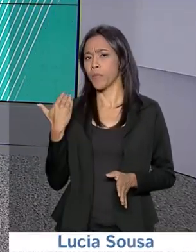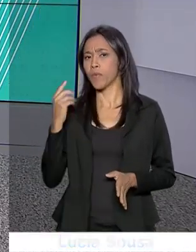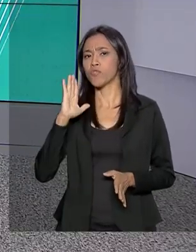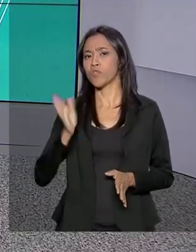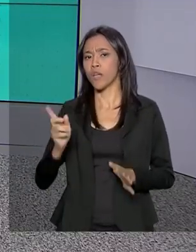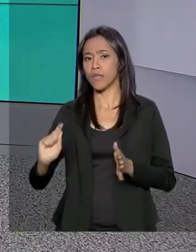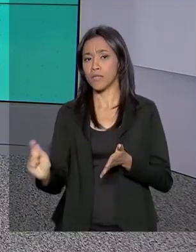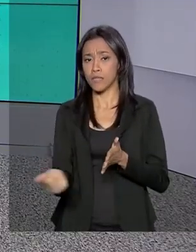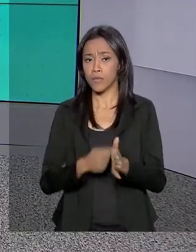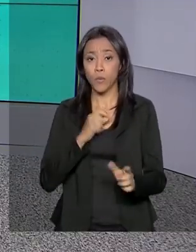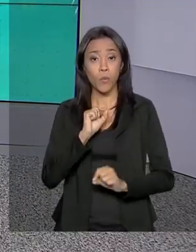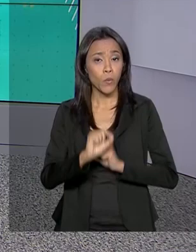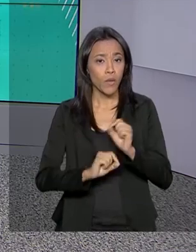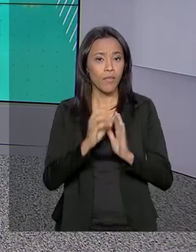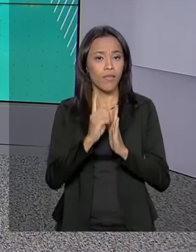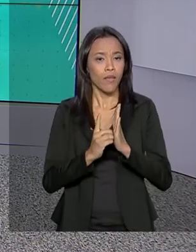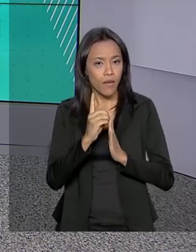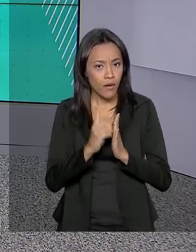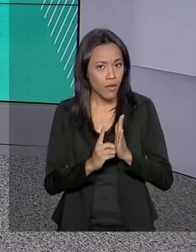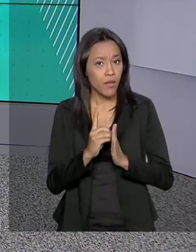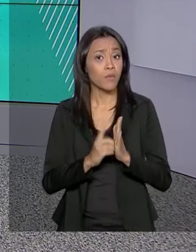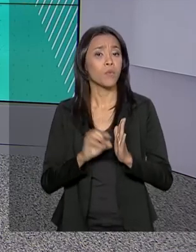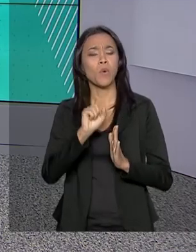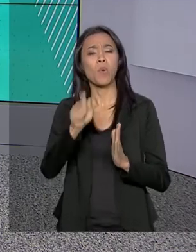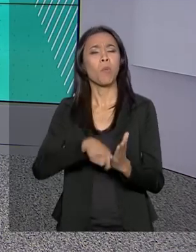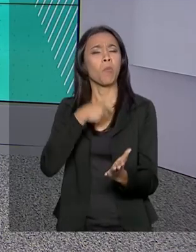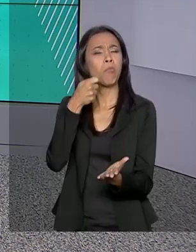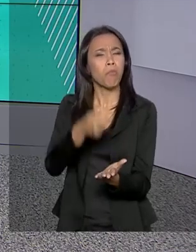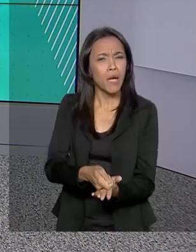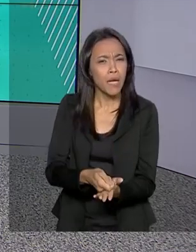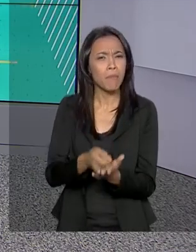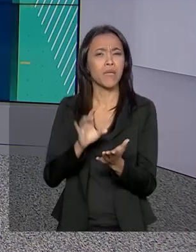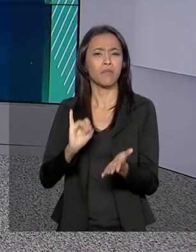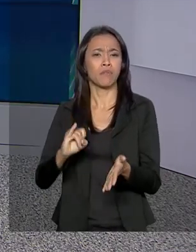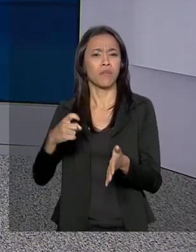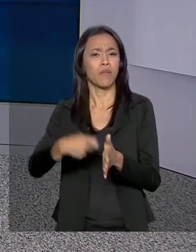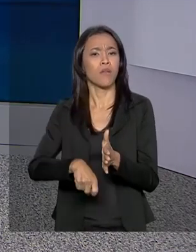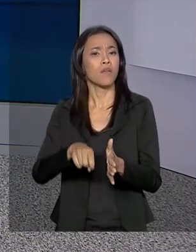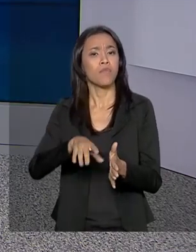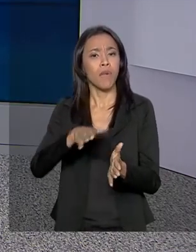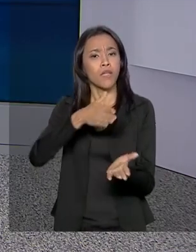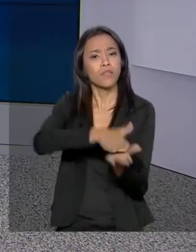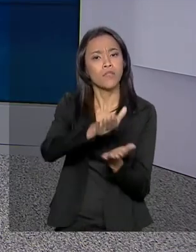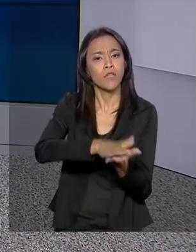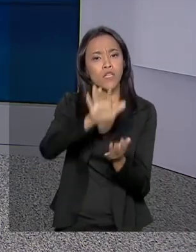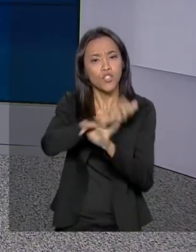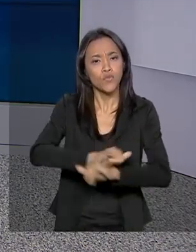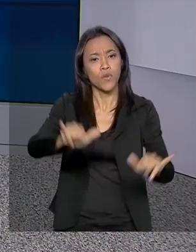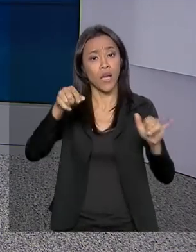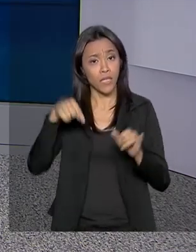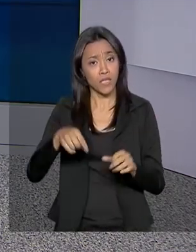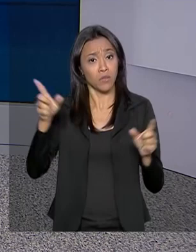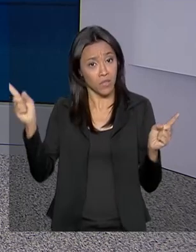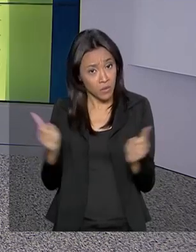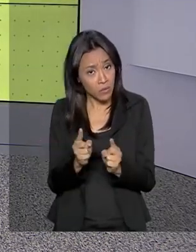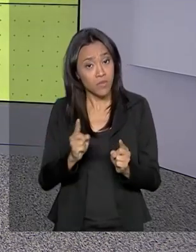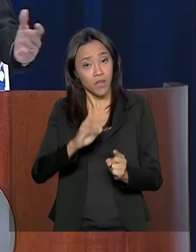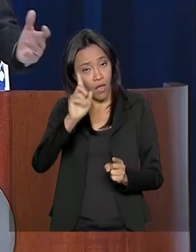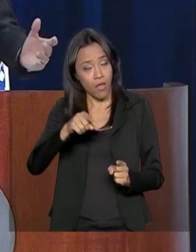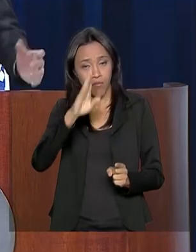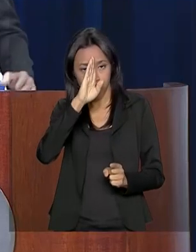que isenta o pagamento de publicações governamentais no Diário Oficial. Para ele, a simplificação é uma prioridade.